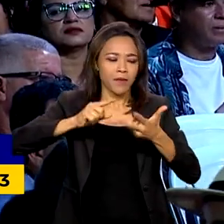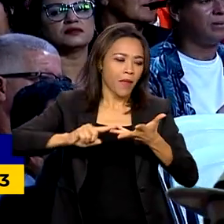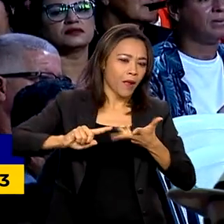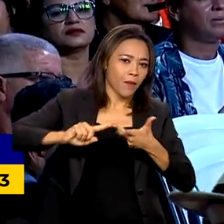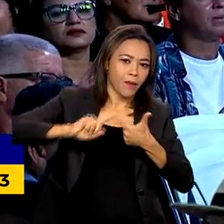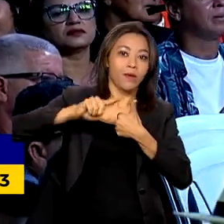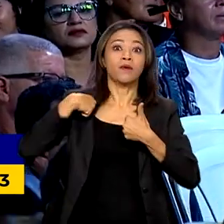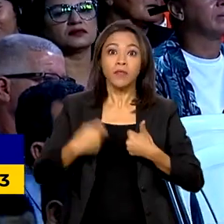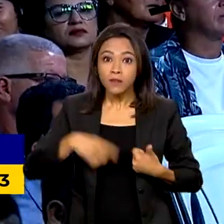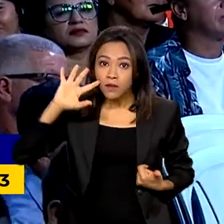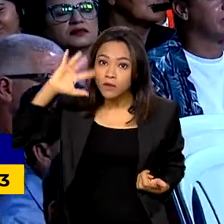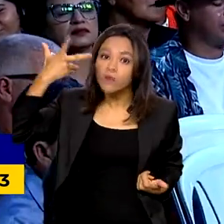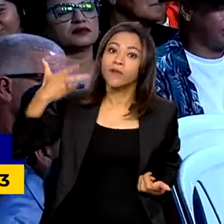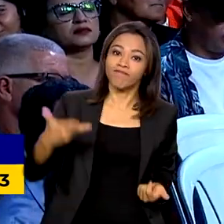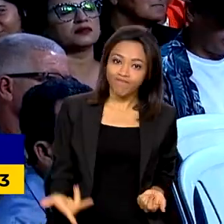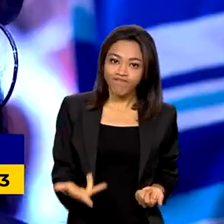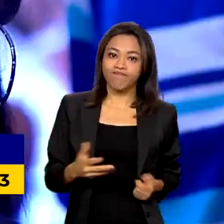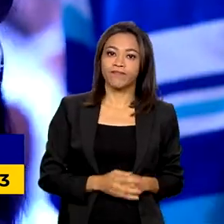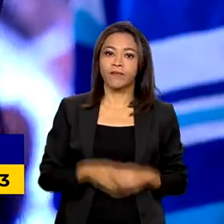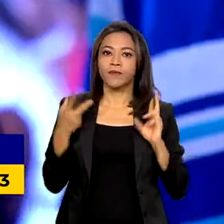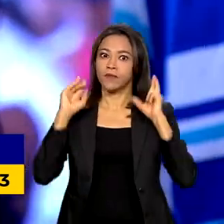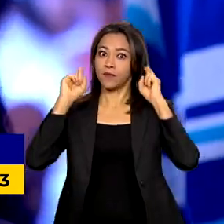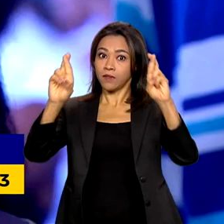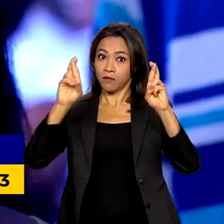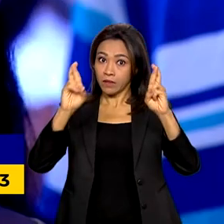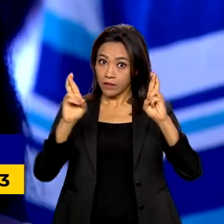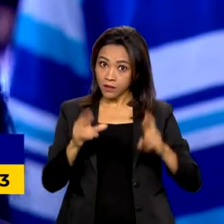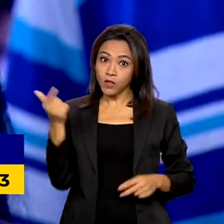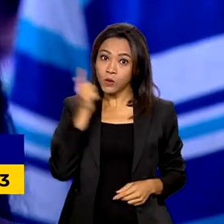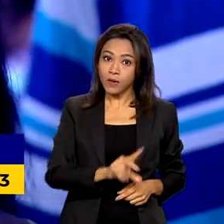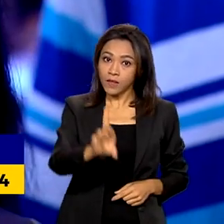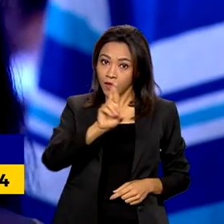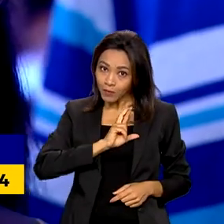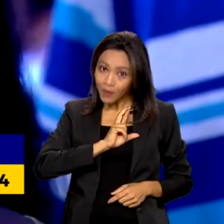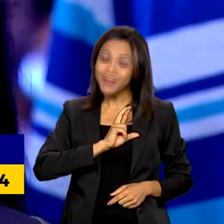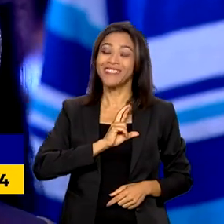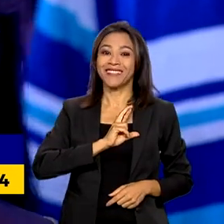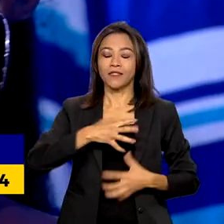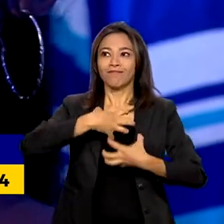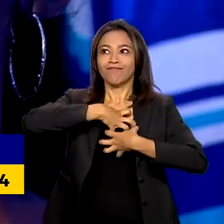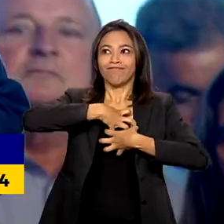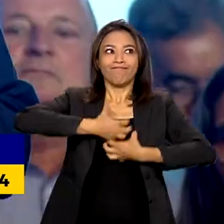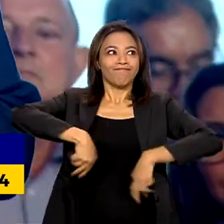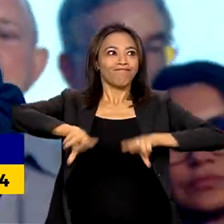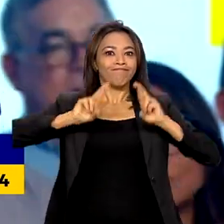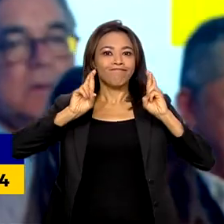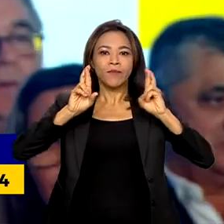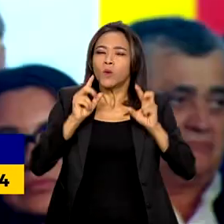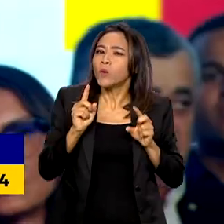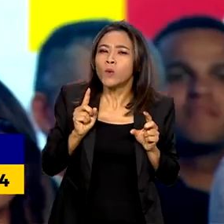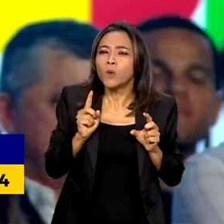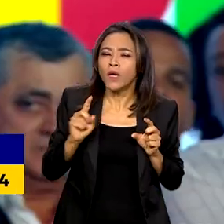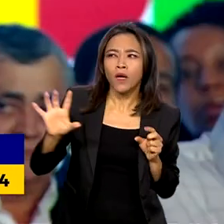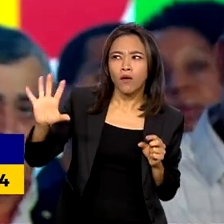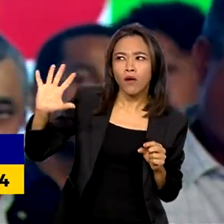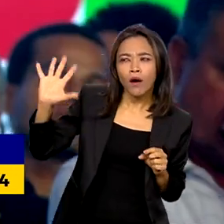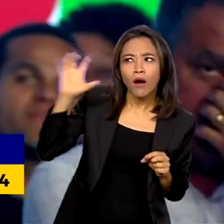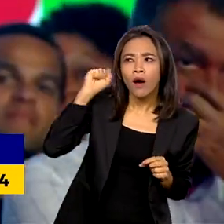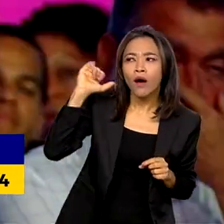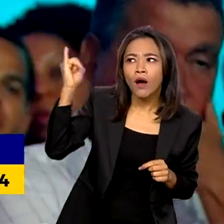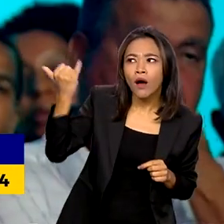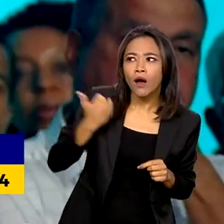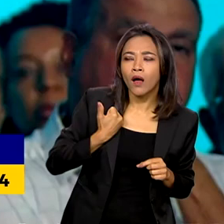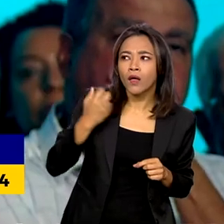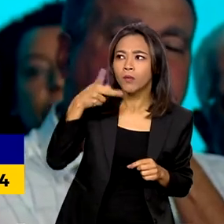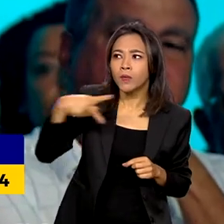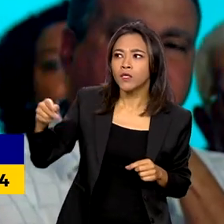precisam de solução. A esperança de ser atendido cresceu nesses brasileiros quando ouviram do presidente Lula a